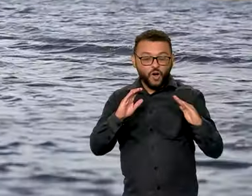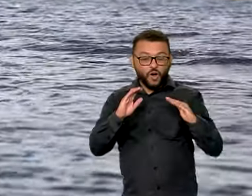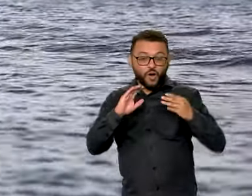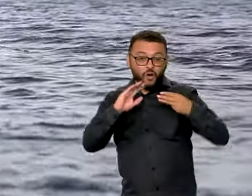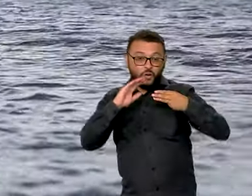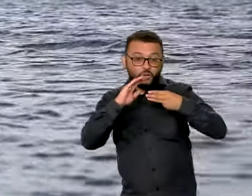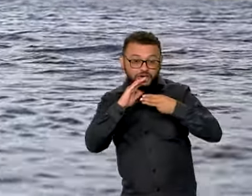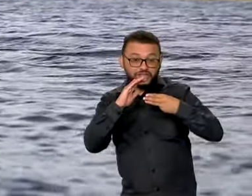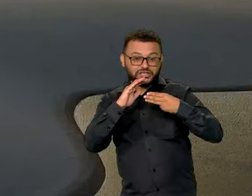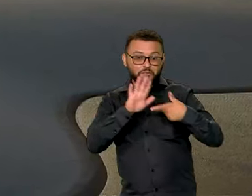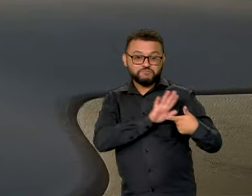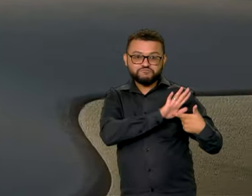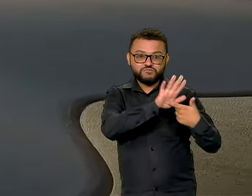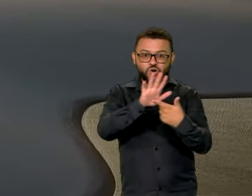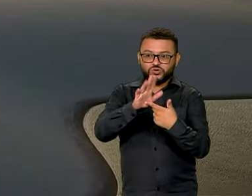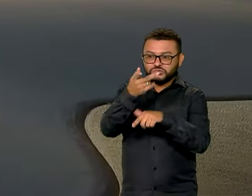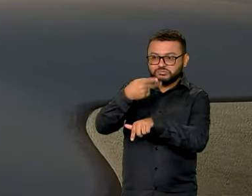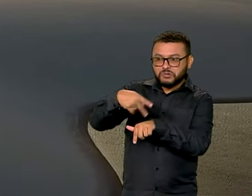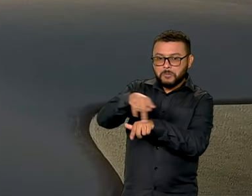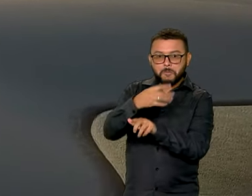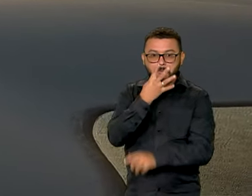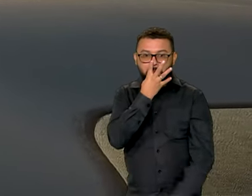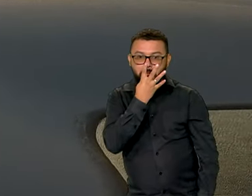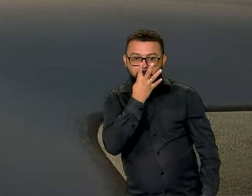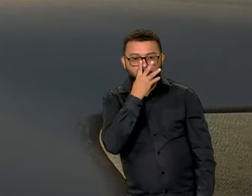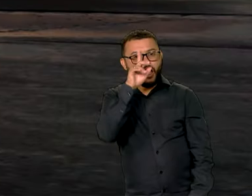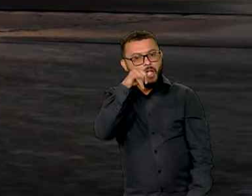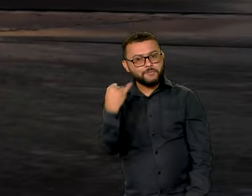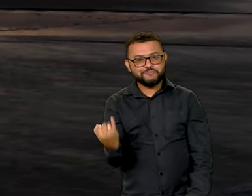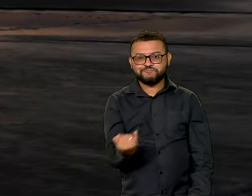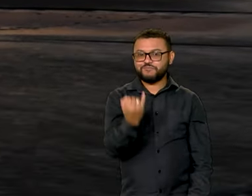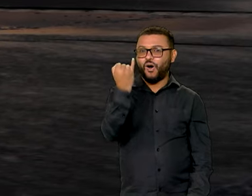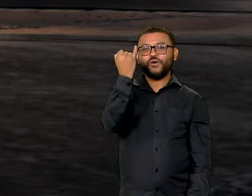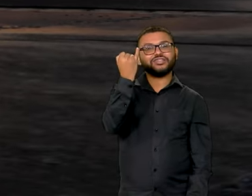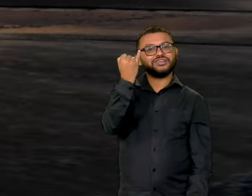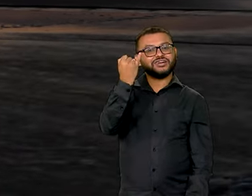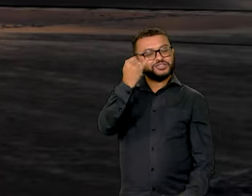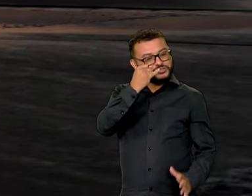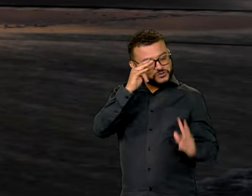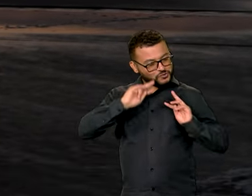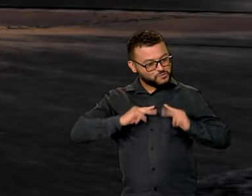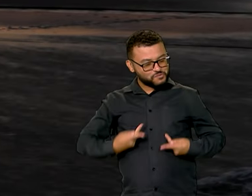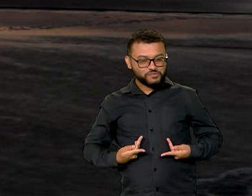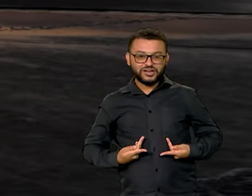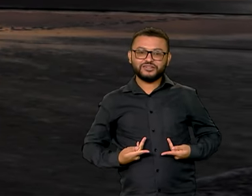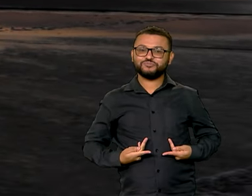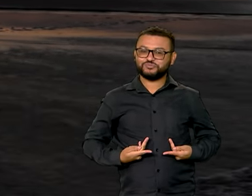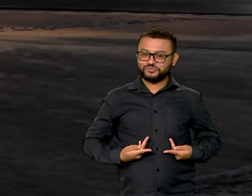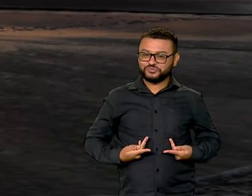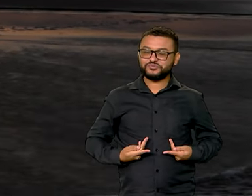ultrapassa fronteiras nacionais e tem importância para toda a humanidade.